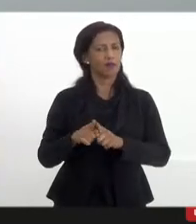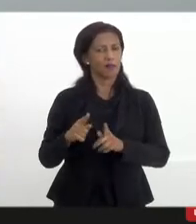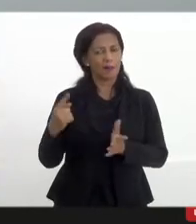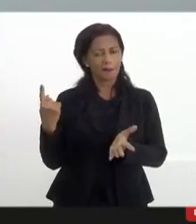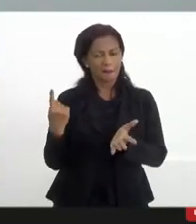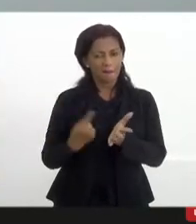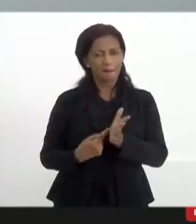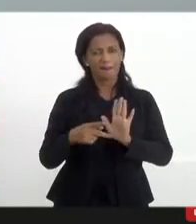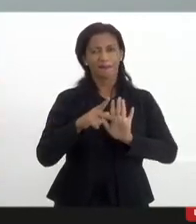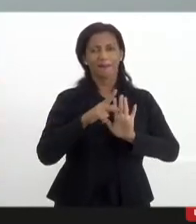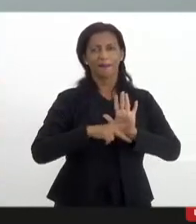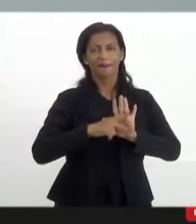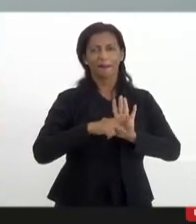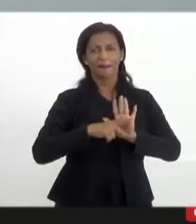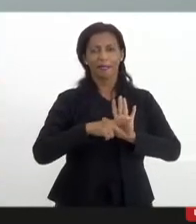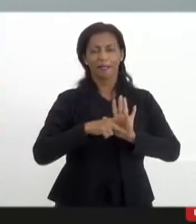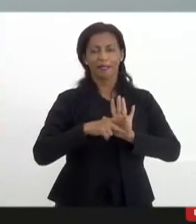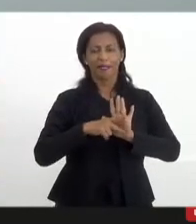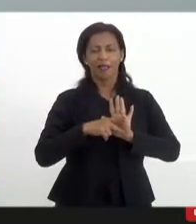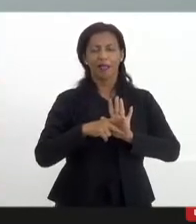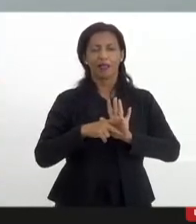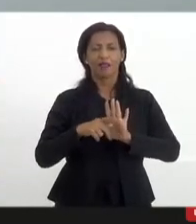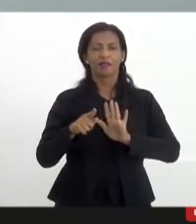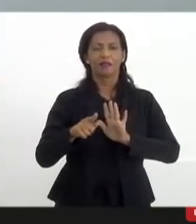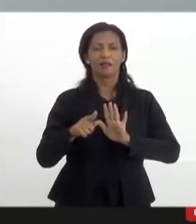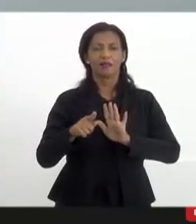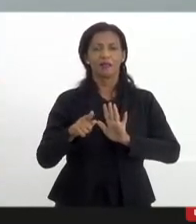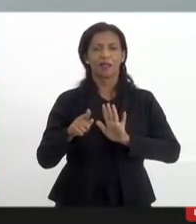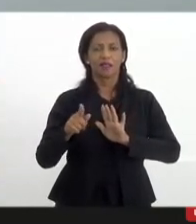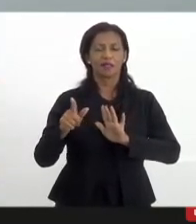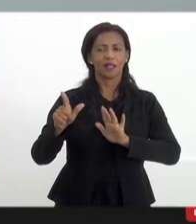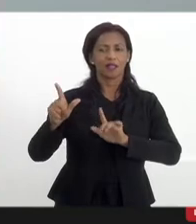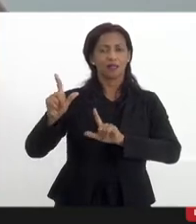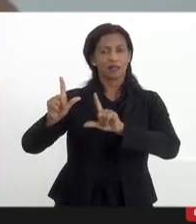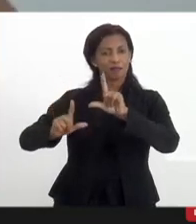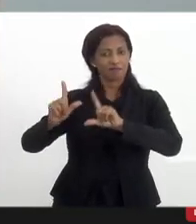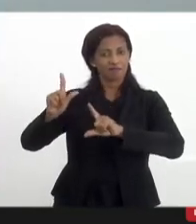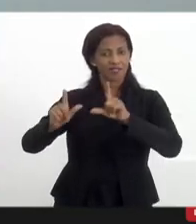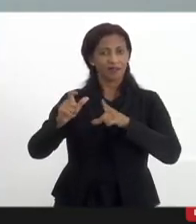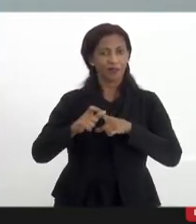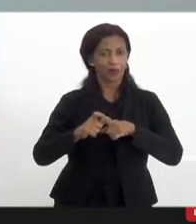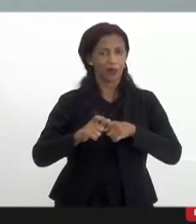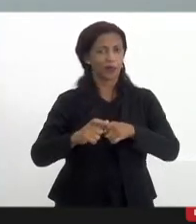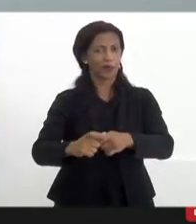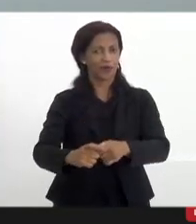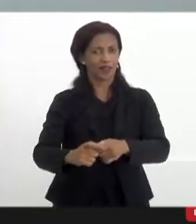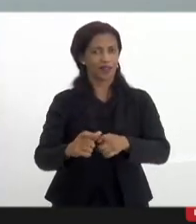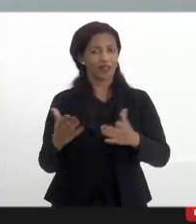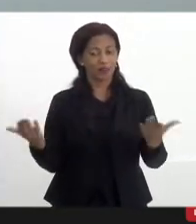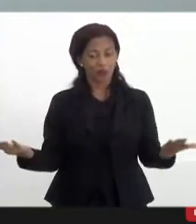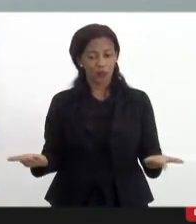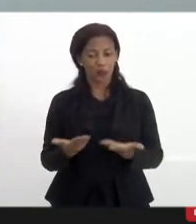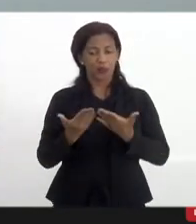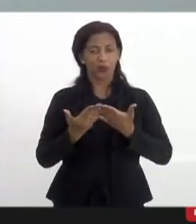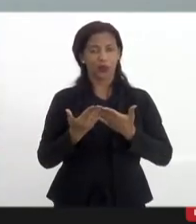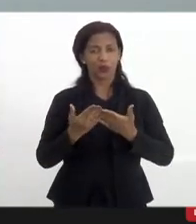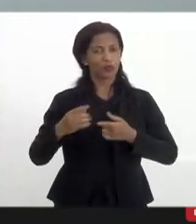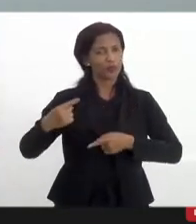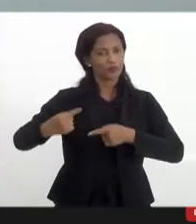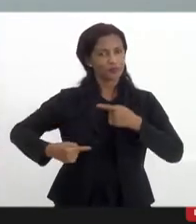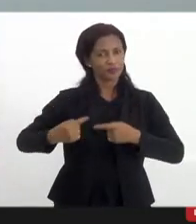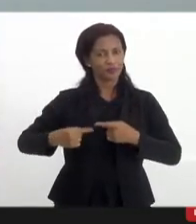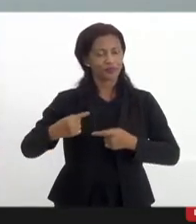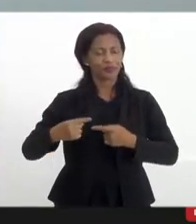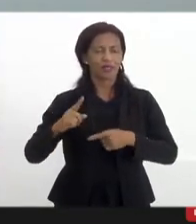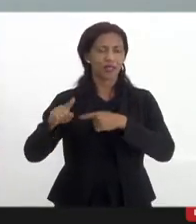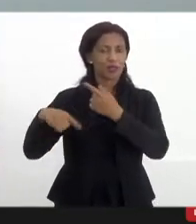pauta do financiamento da mídia comunitária. Então, hoje o nosso debate, e vou passar em seguida